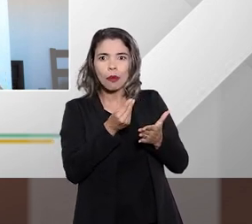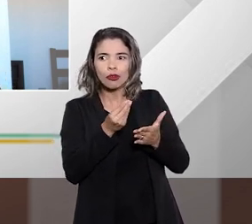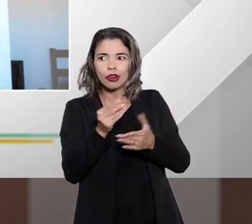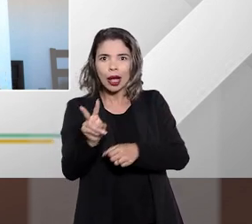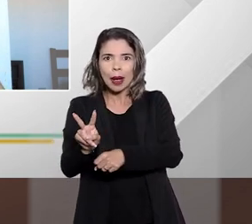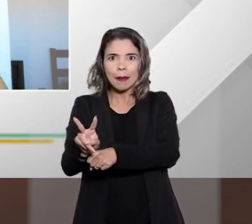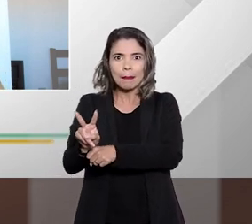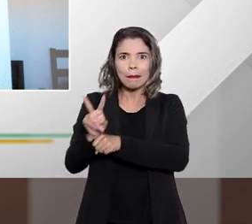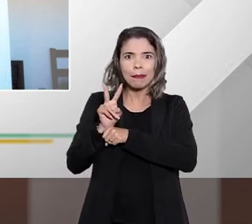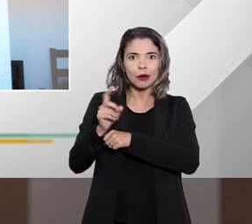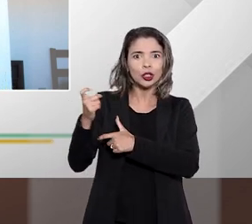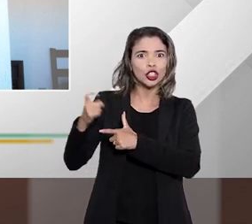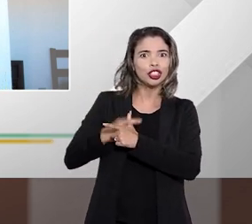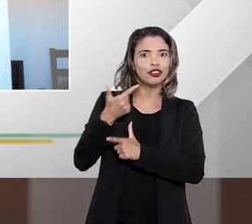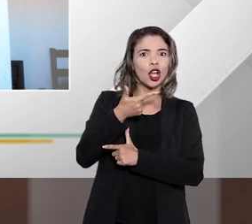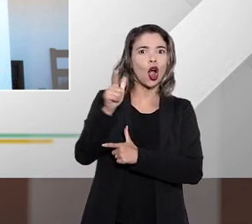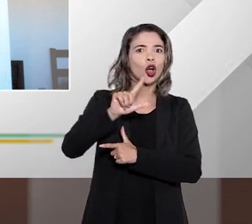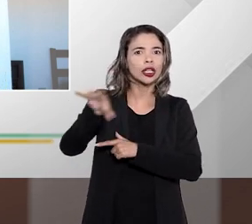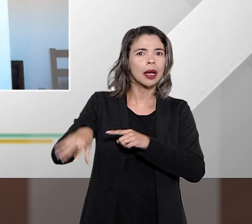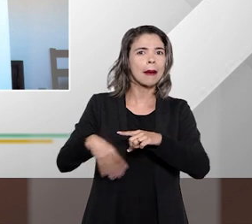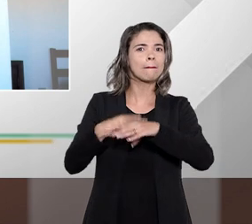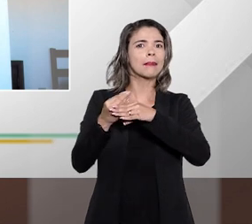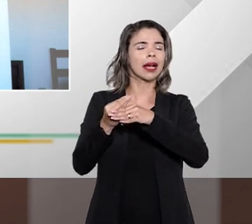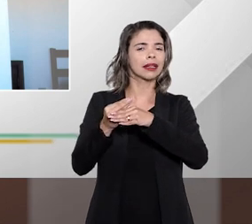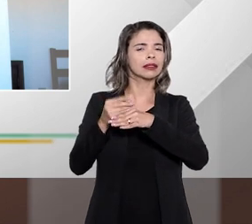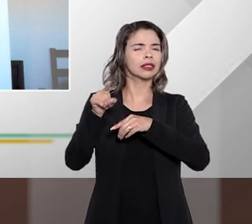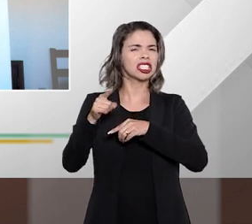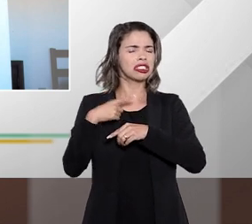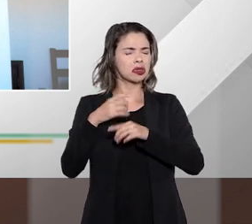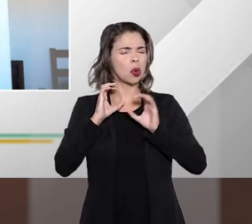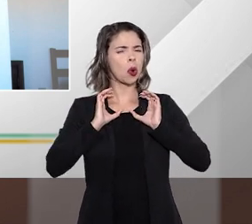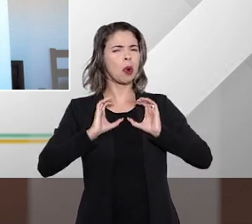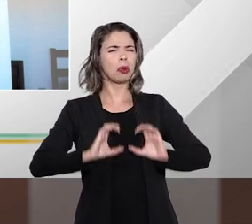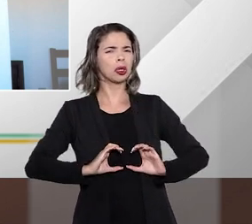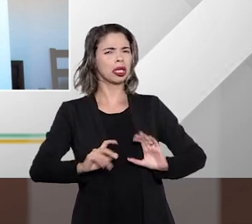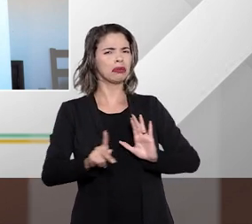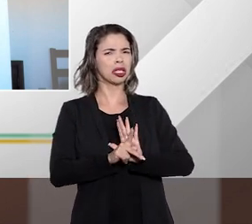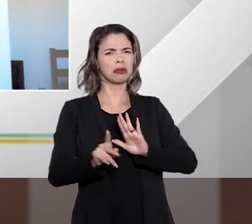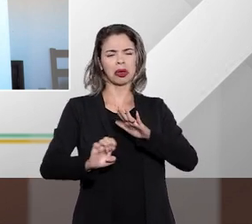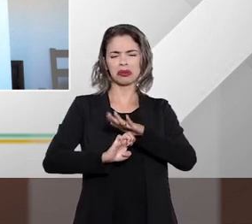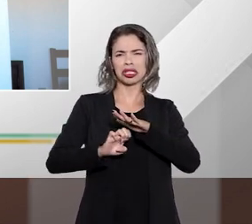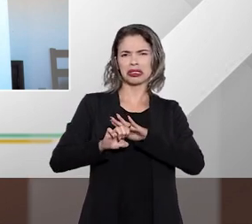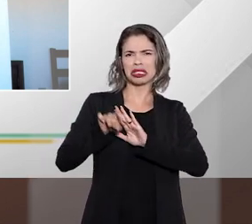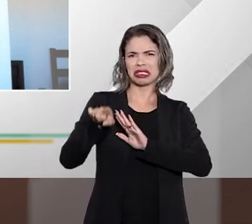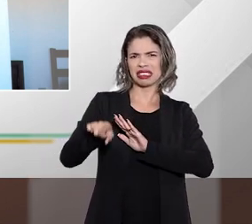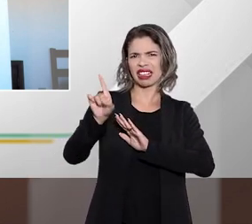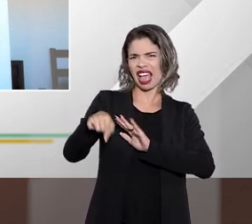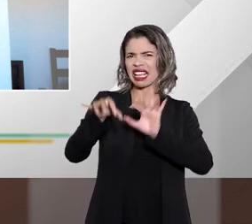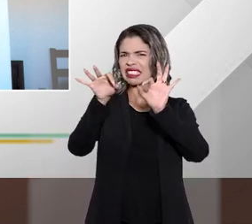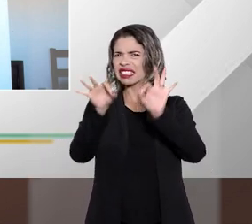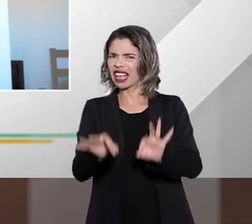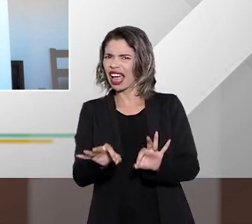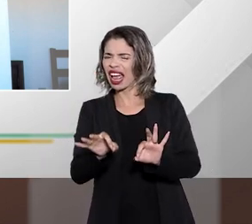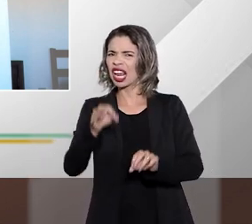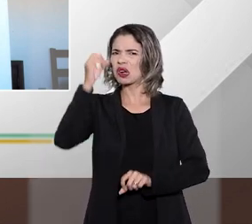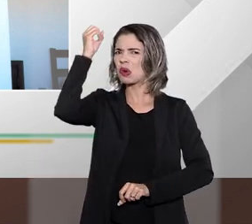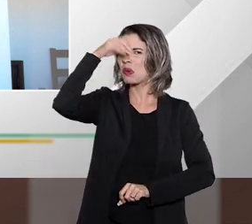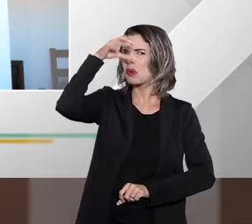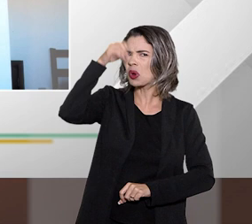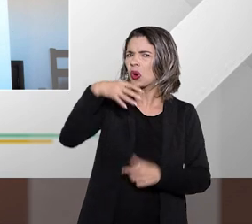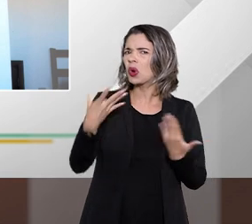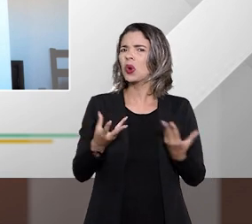dívidas essa conduta desse tipo de comportamento das empresas que oferecem esse crédito professora é uma conduta ilegal